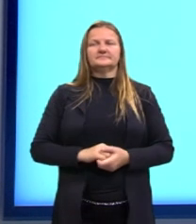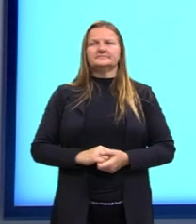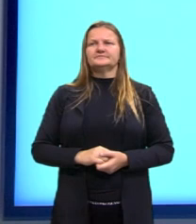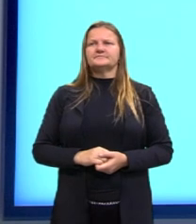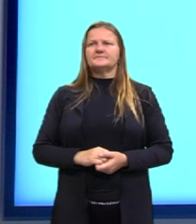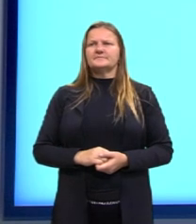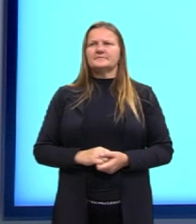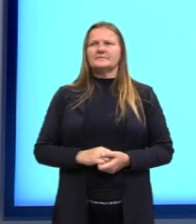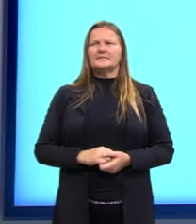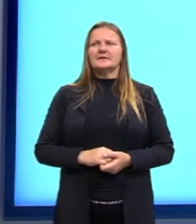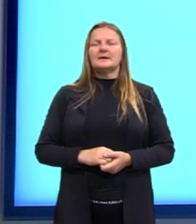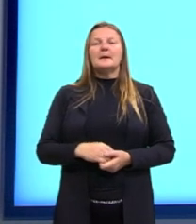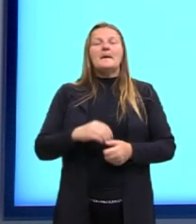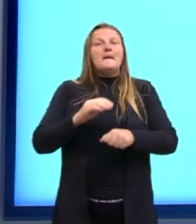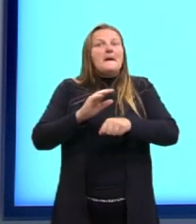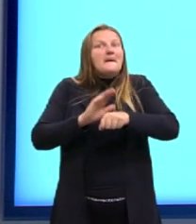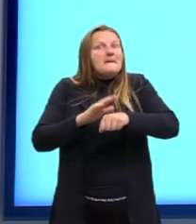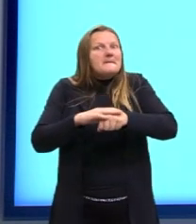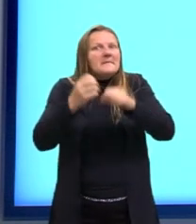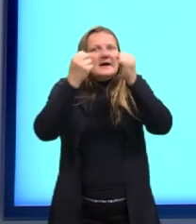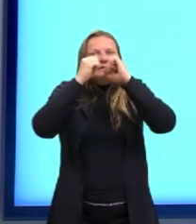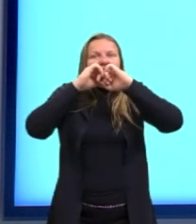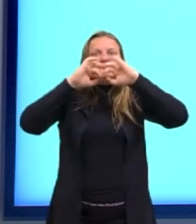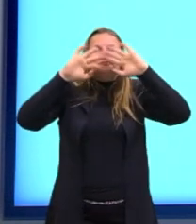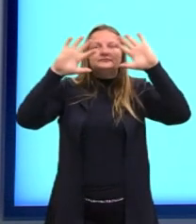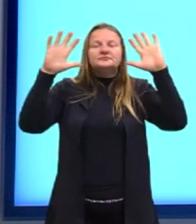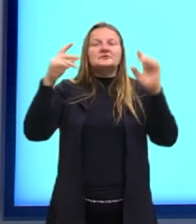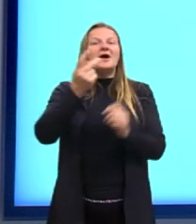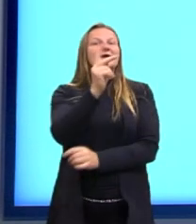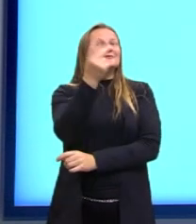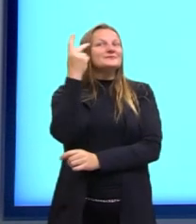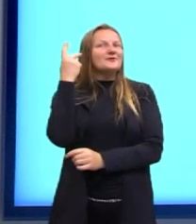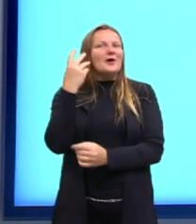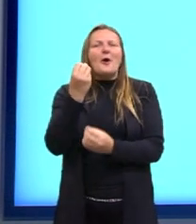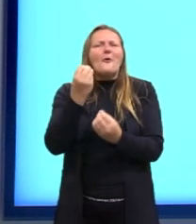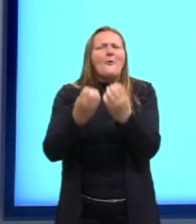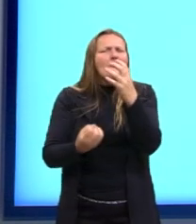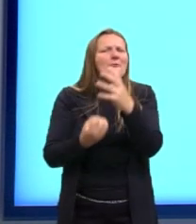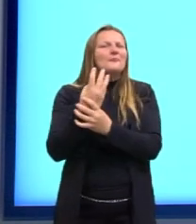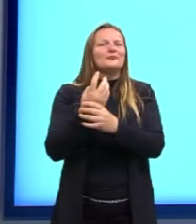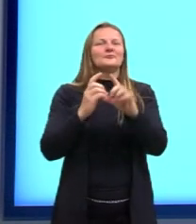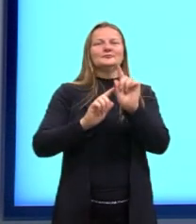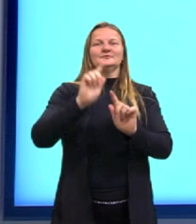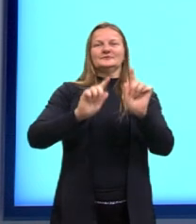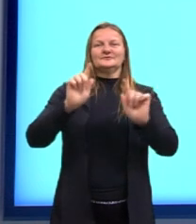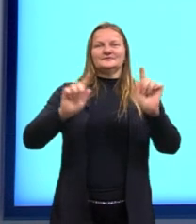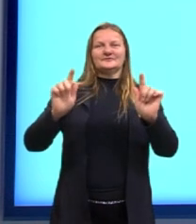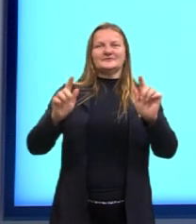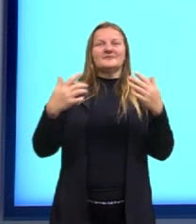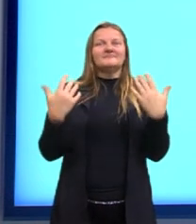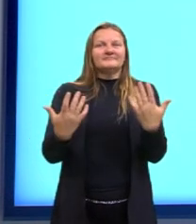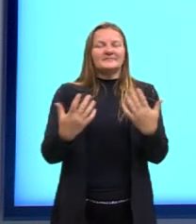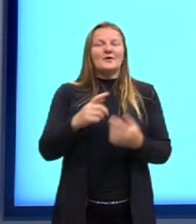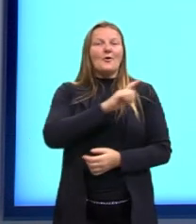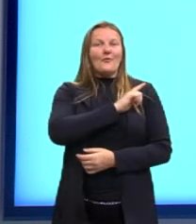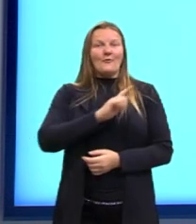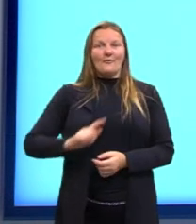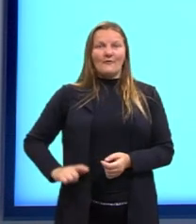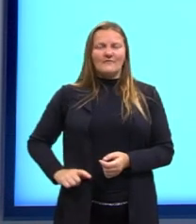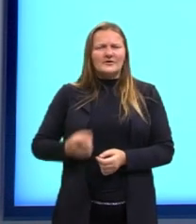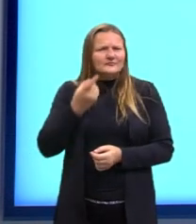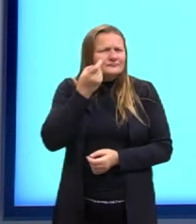E para a gente entender um pouquinho como surgiu a estatística, então, ela surgiu quando governos